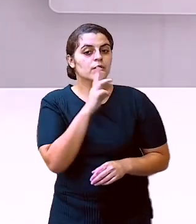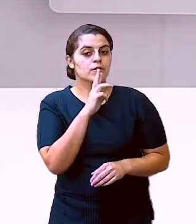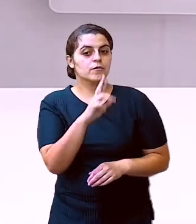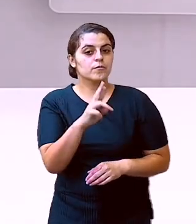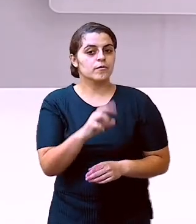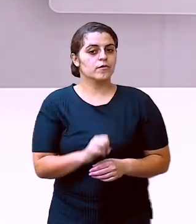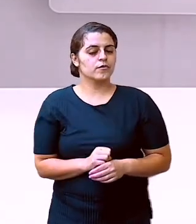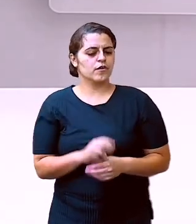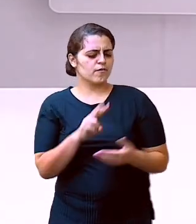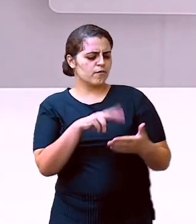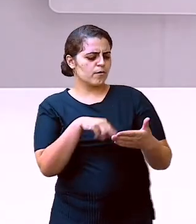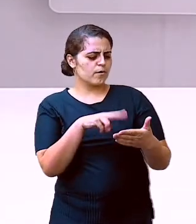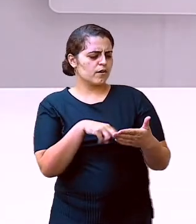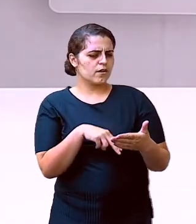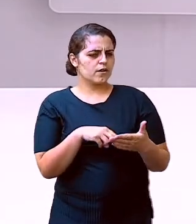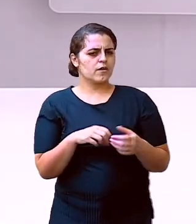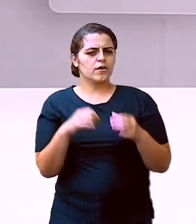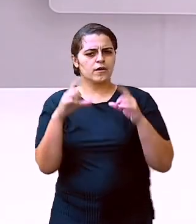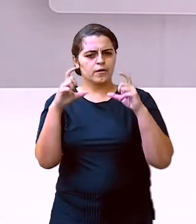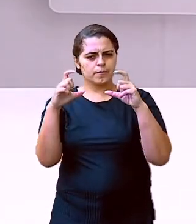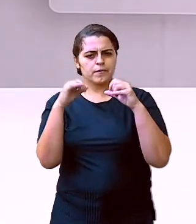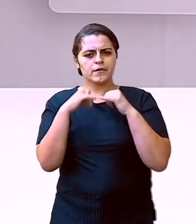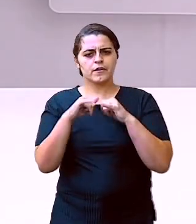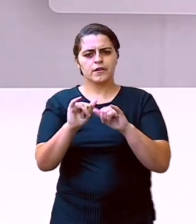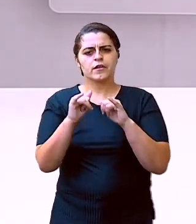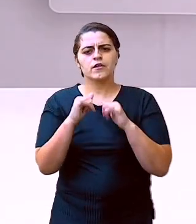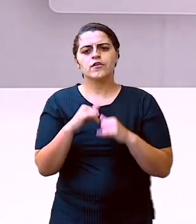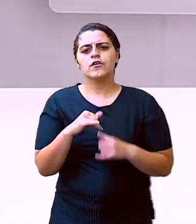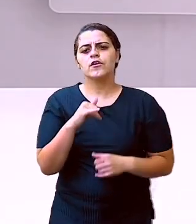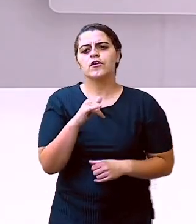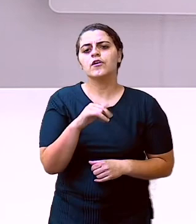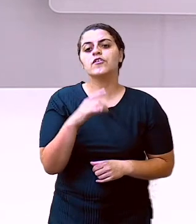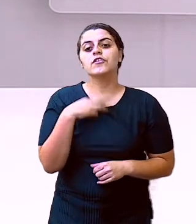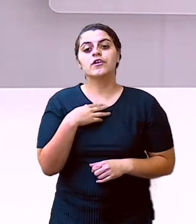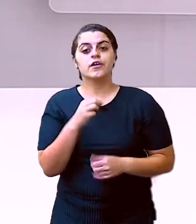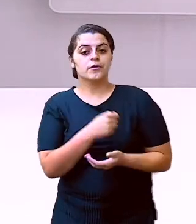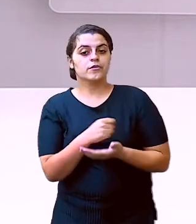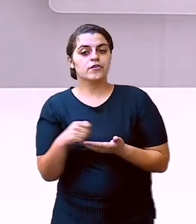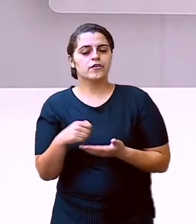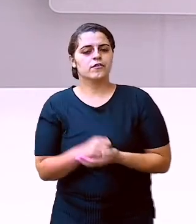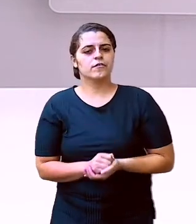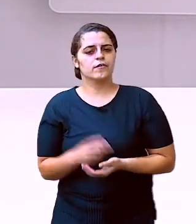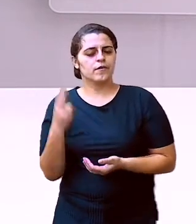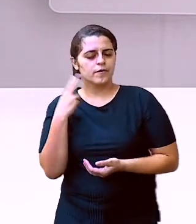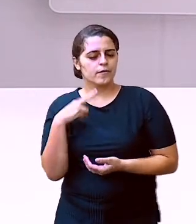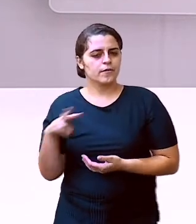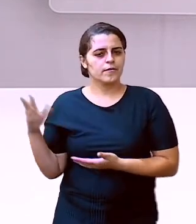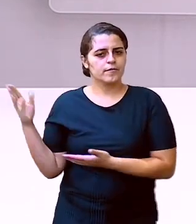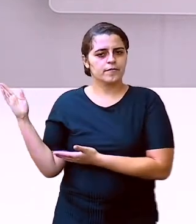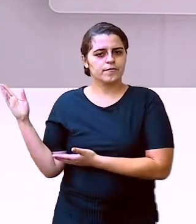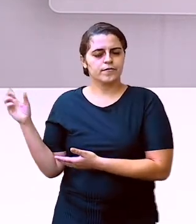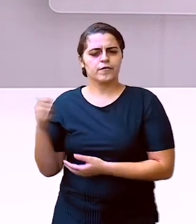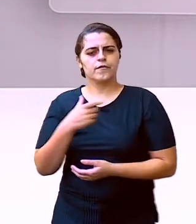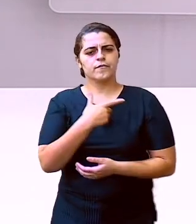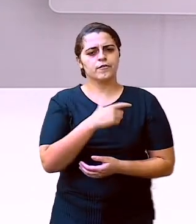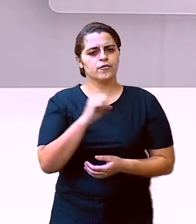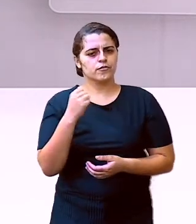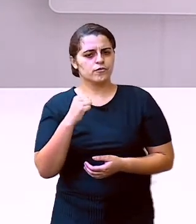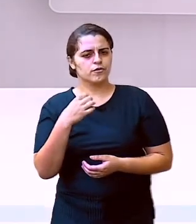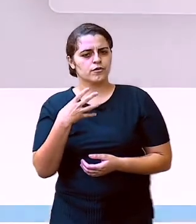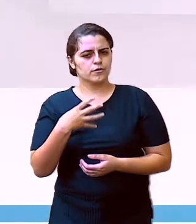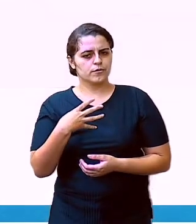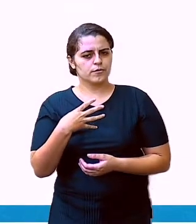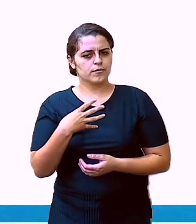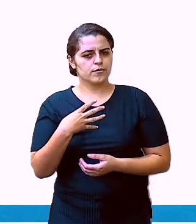Eu vou ler o bilhete que eu escrevi. Simbolicamente. Vamos lá. 28 de